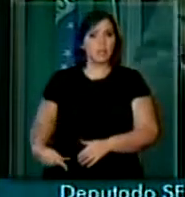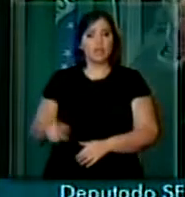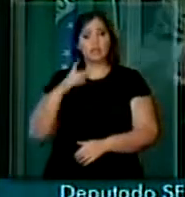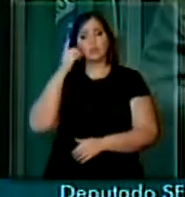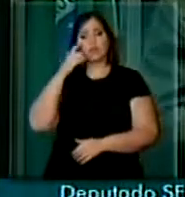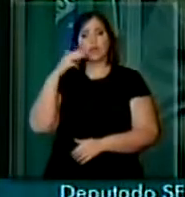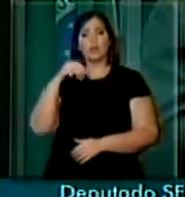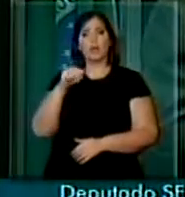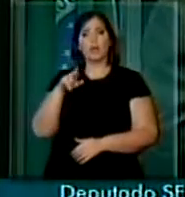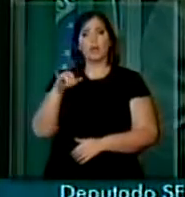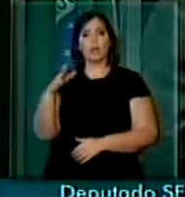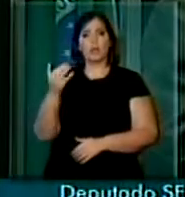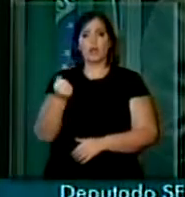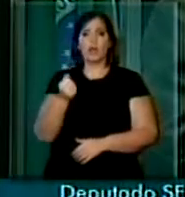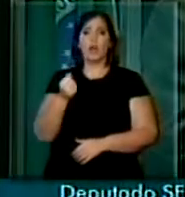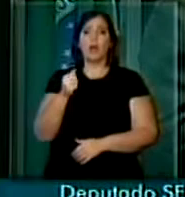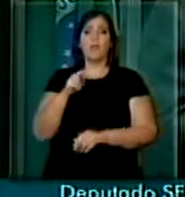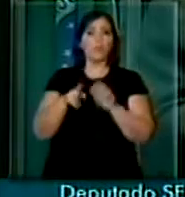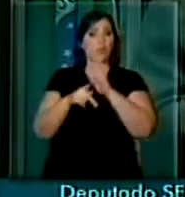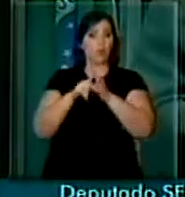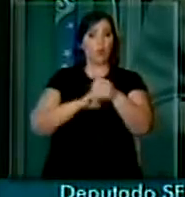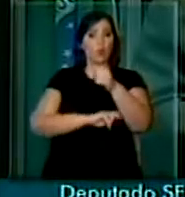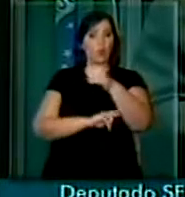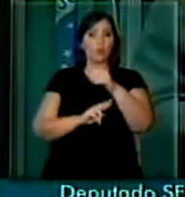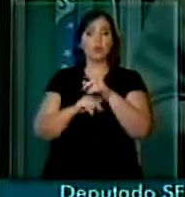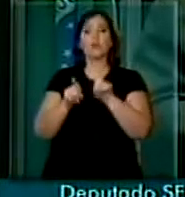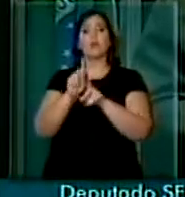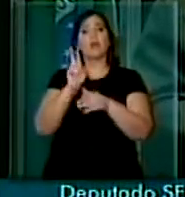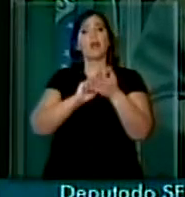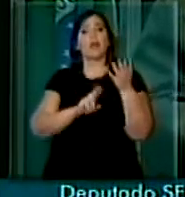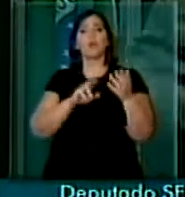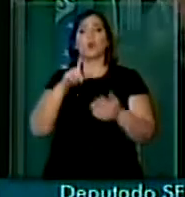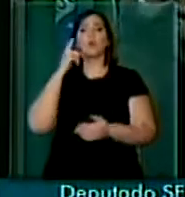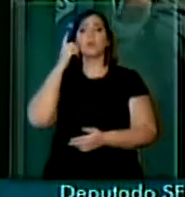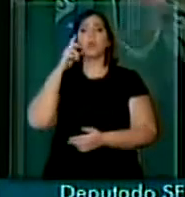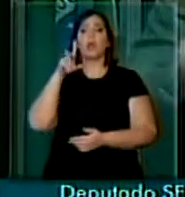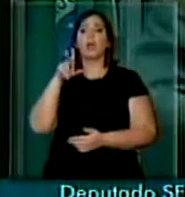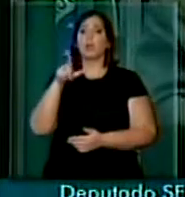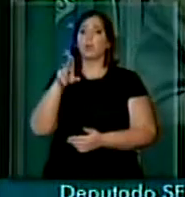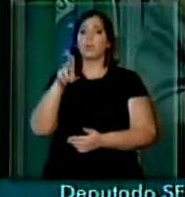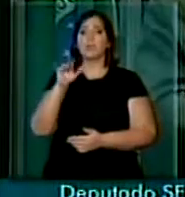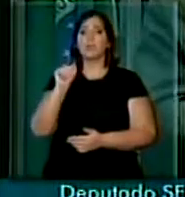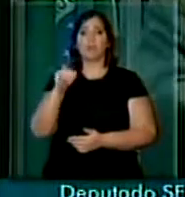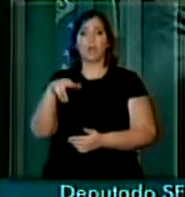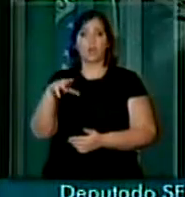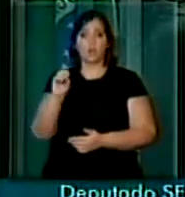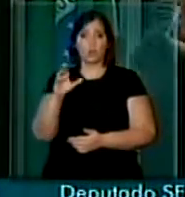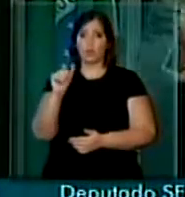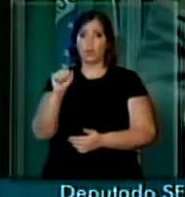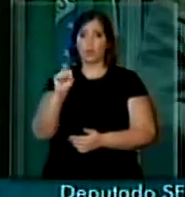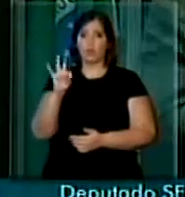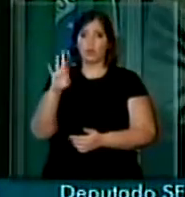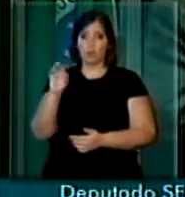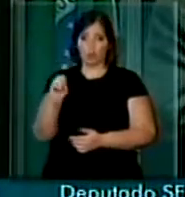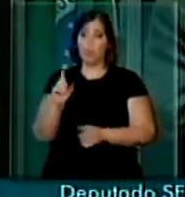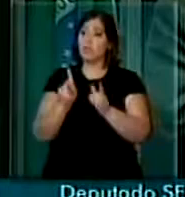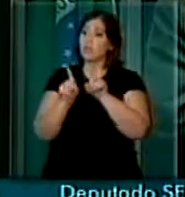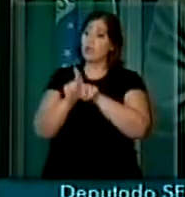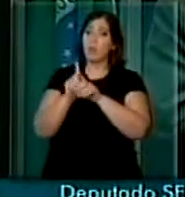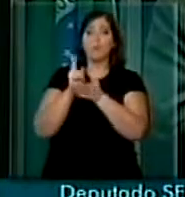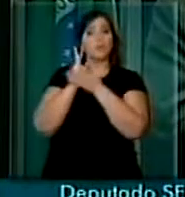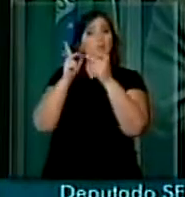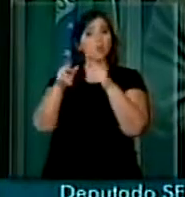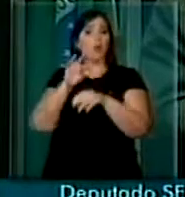Raup de Rondônia e já tem relator, que é o deputado Luciano Castro de Roraima. A mesma coisa com relação aos policiais